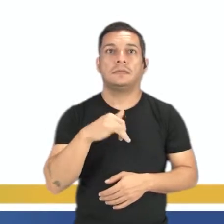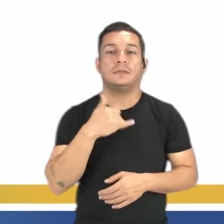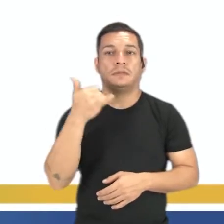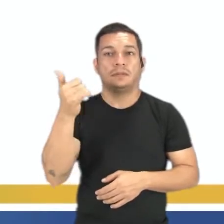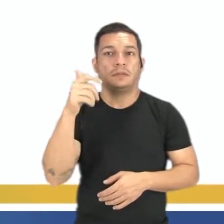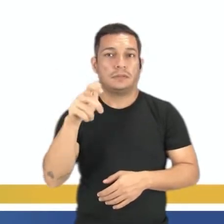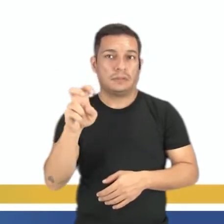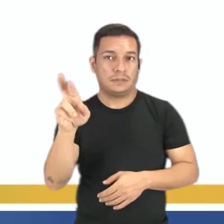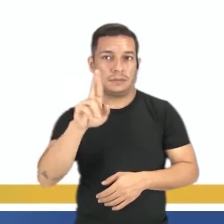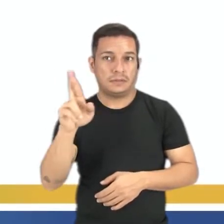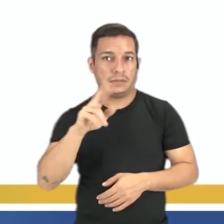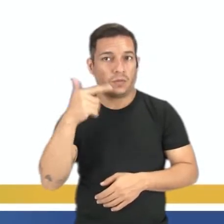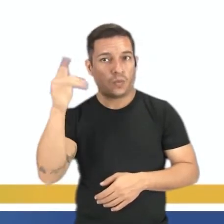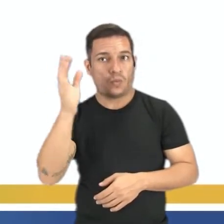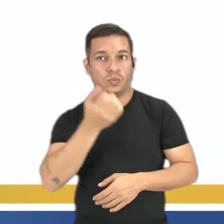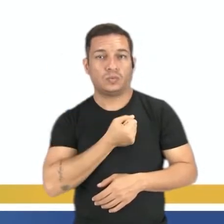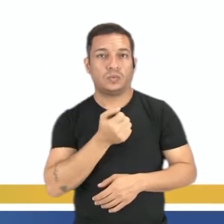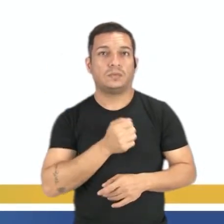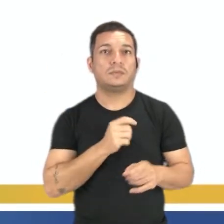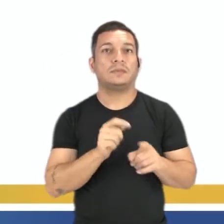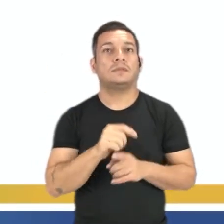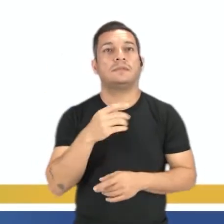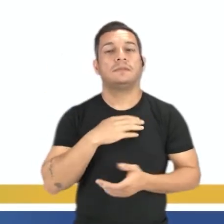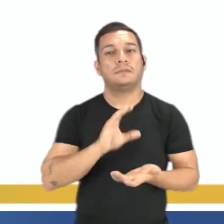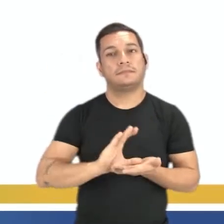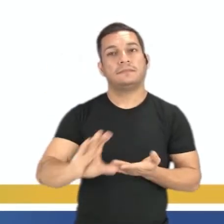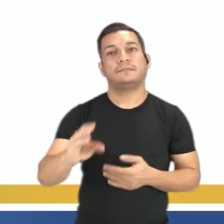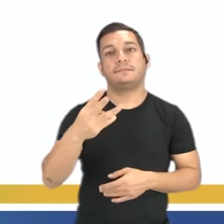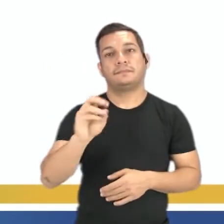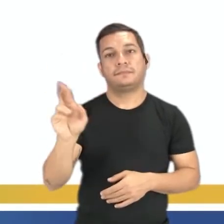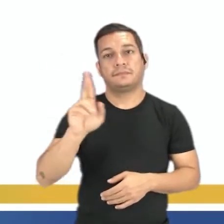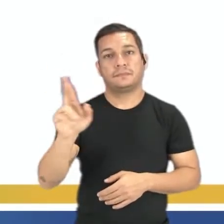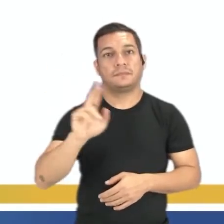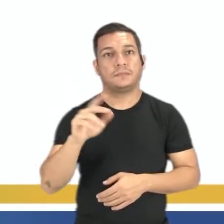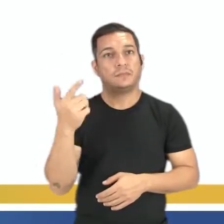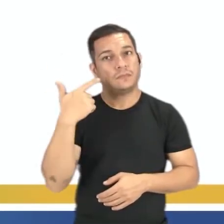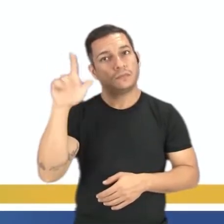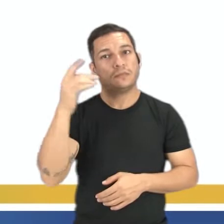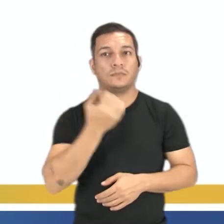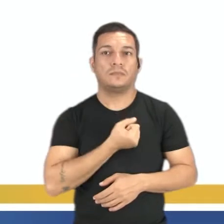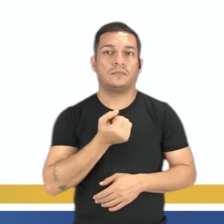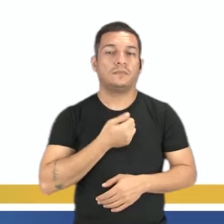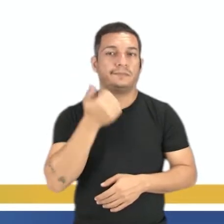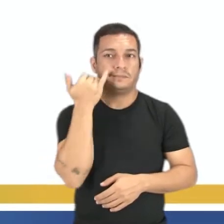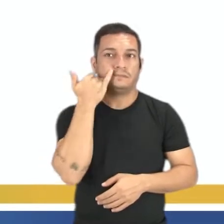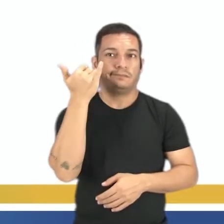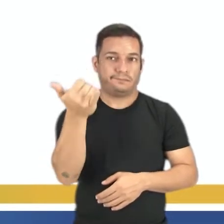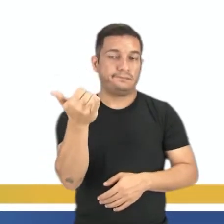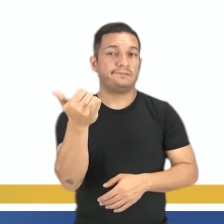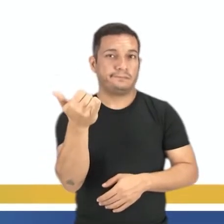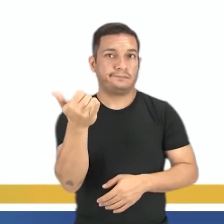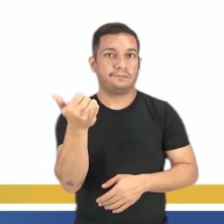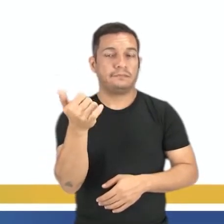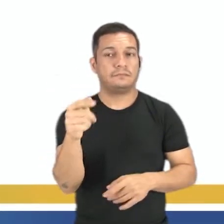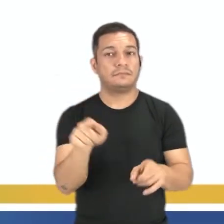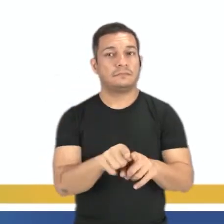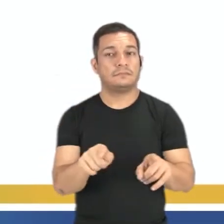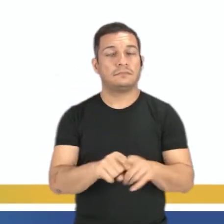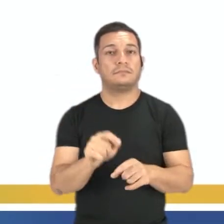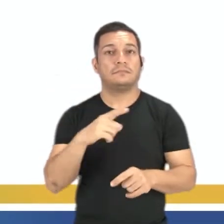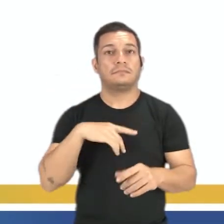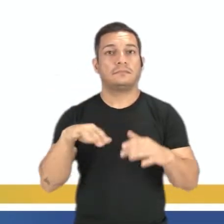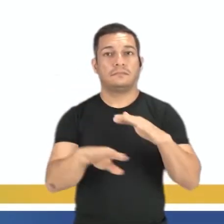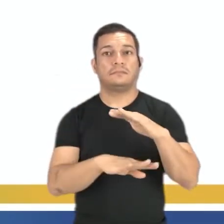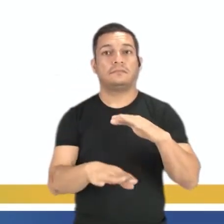R$ 15,00, há outro número. E para doar R$,00, também há outro número disponível. Além disso,